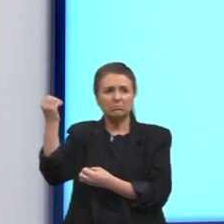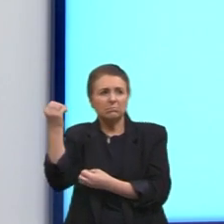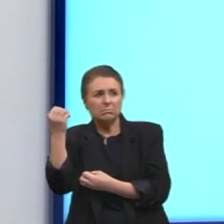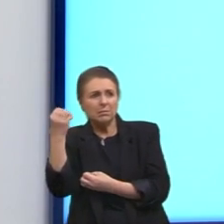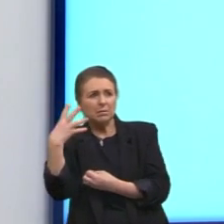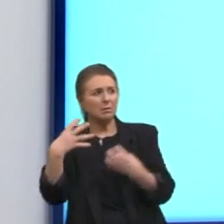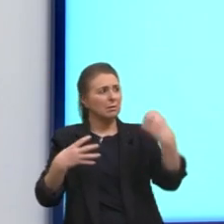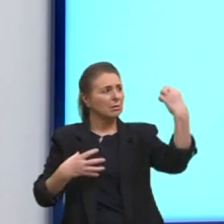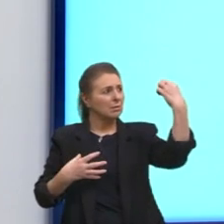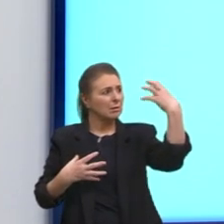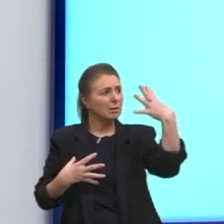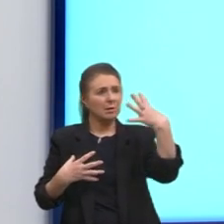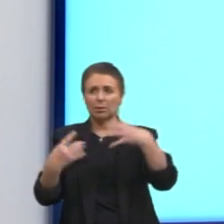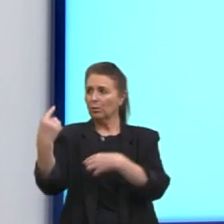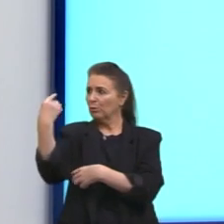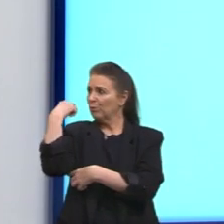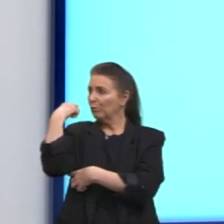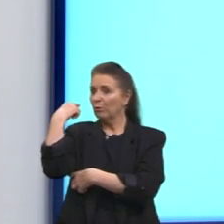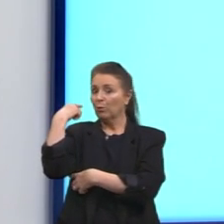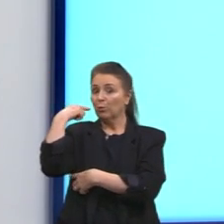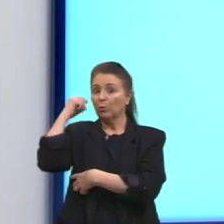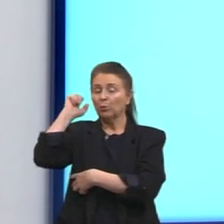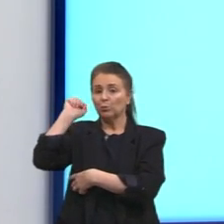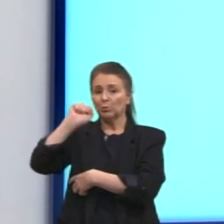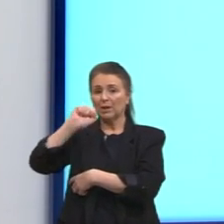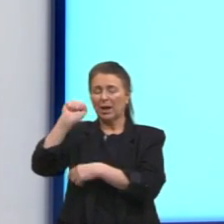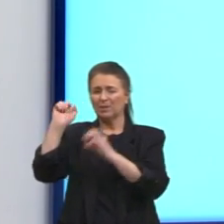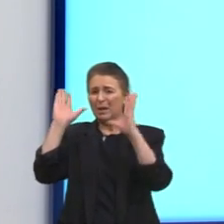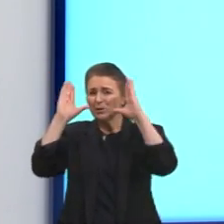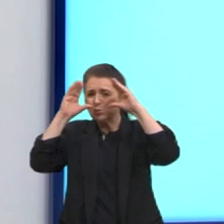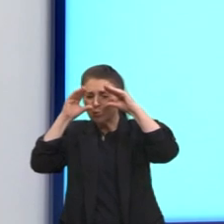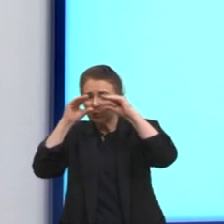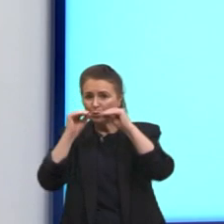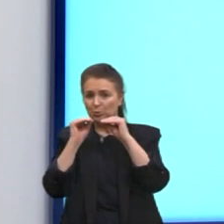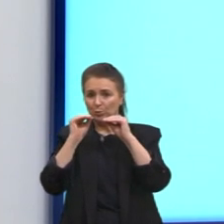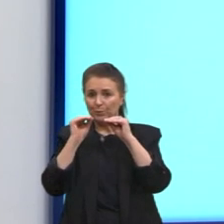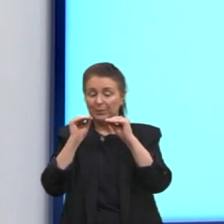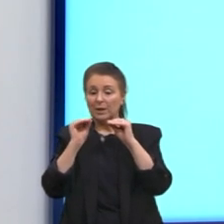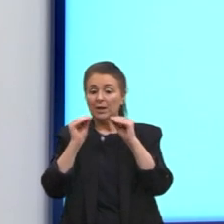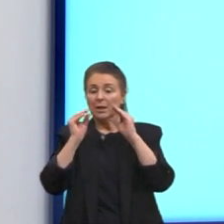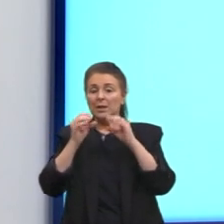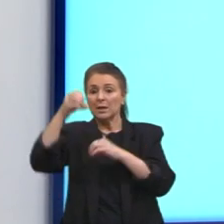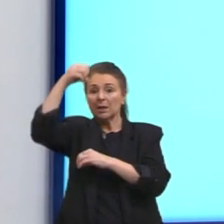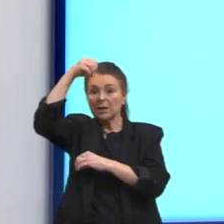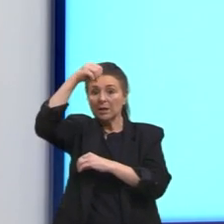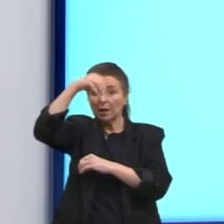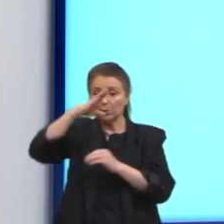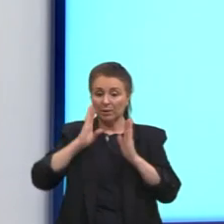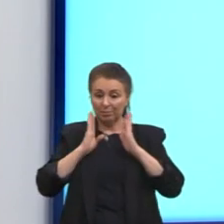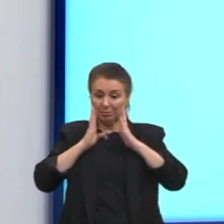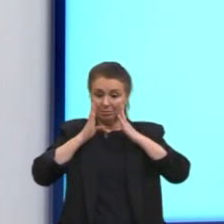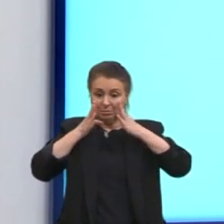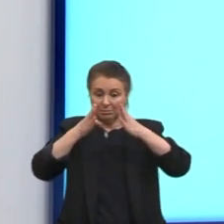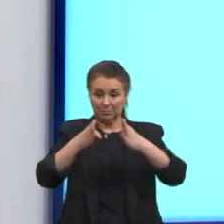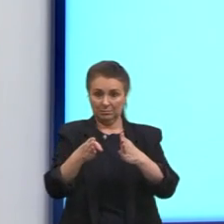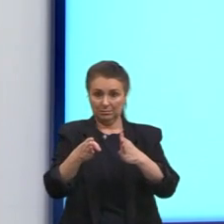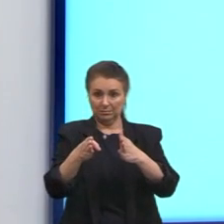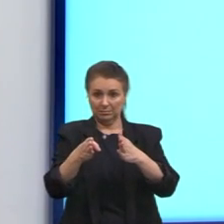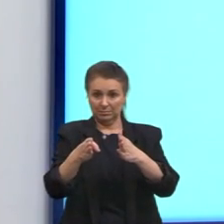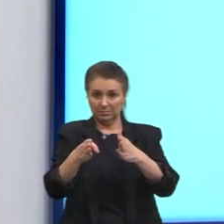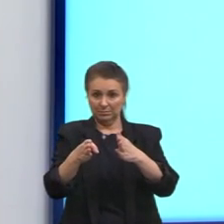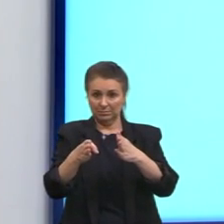fundo normalmente escuro, e a iluminação muito focada, muito direcionada.